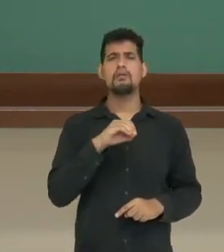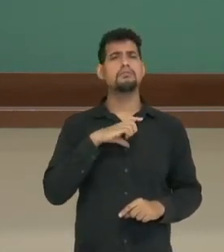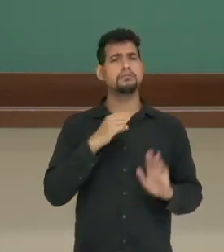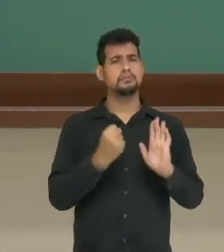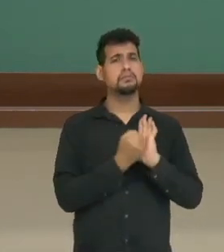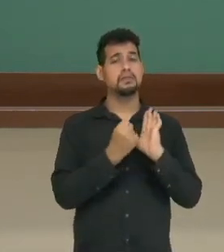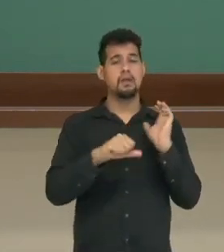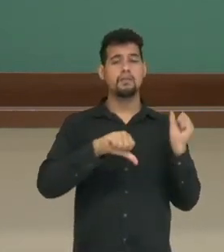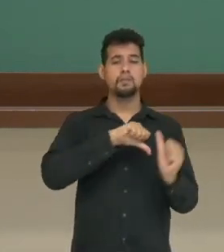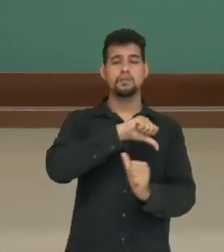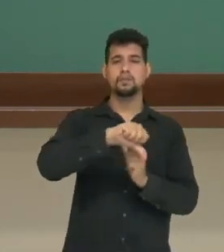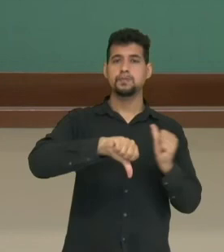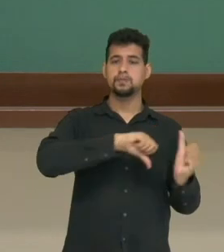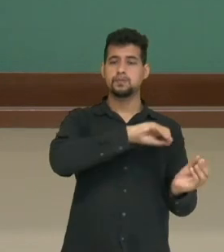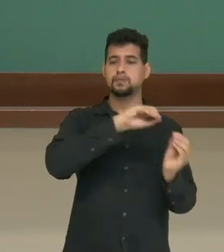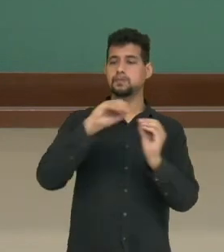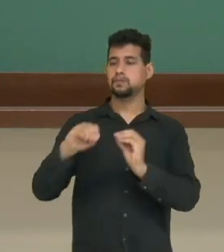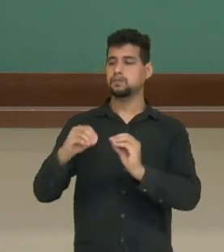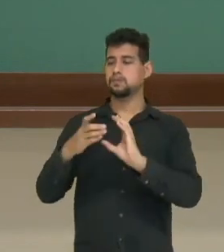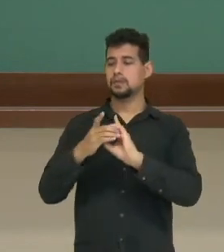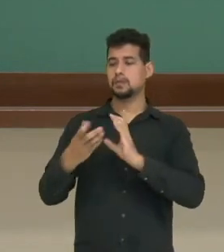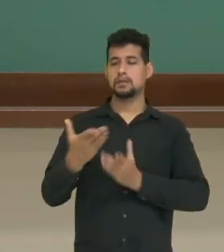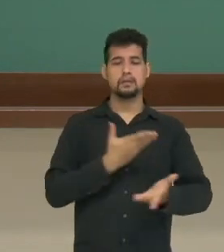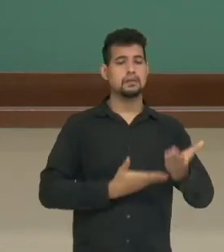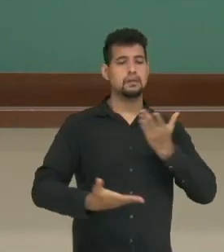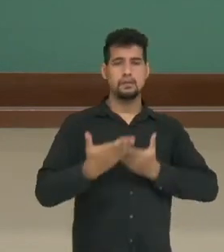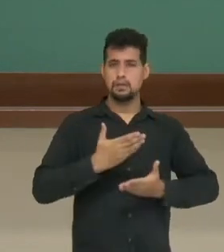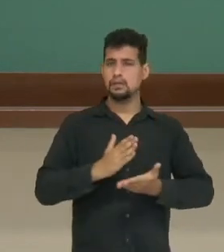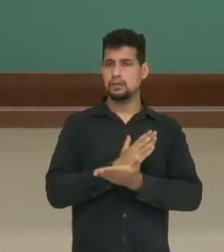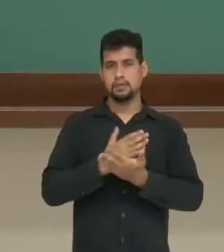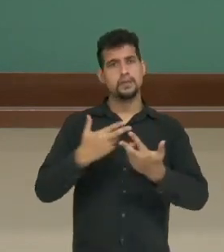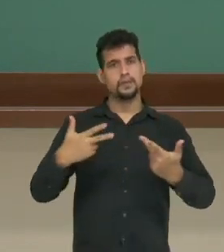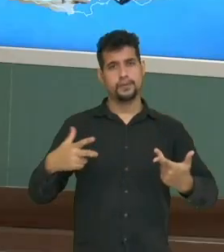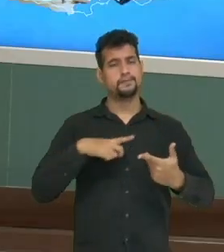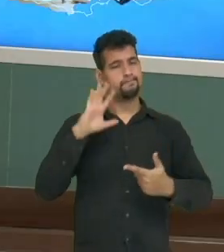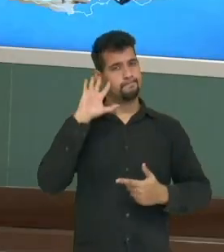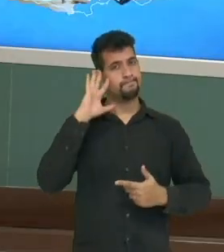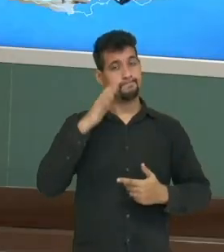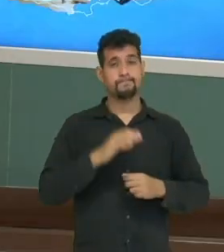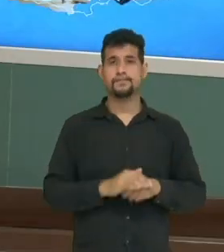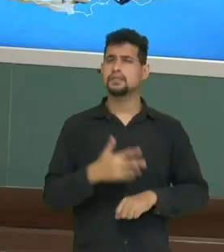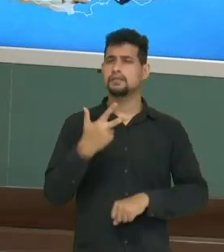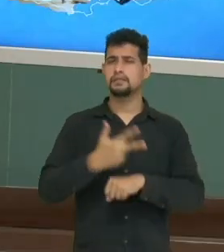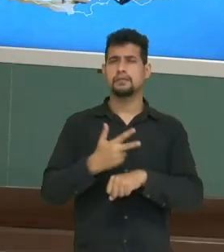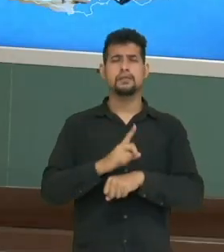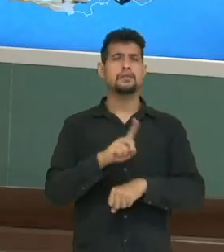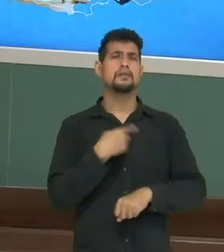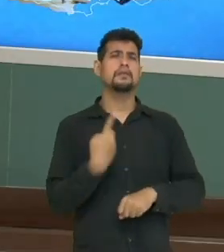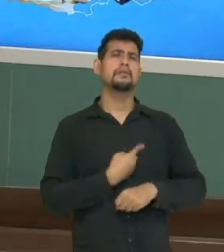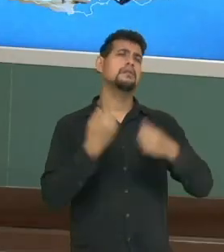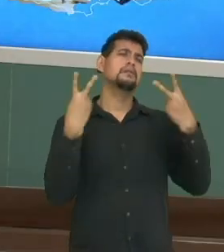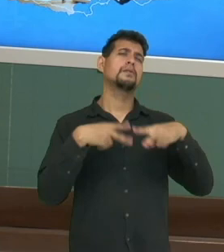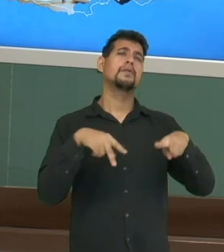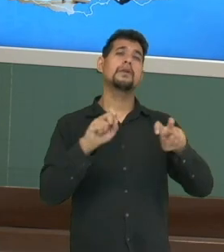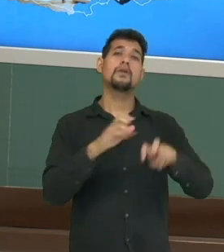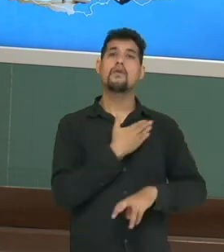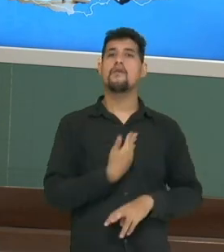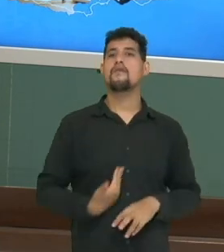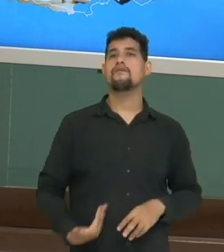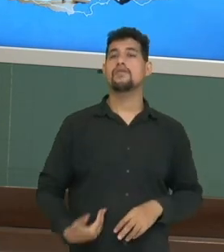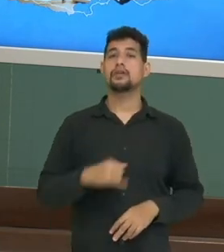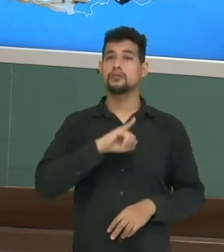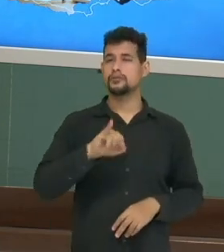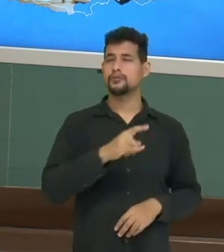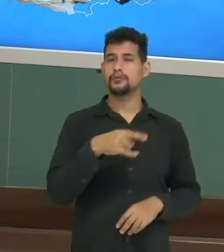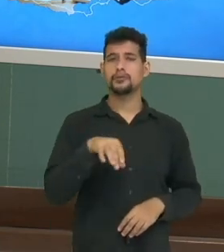transição para a democracia com alguns percalços no caminho. Neste vídeo, nós falamos sobre o governo João